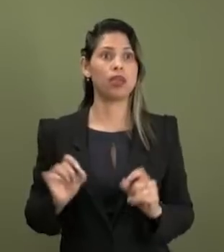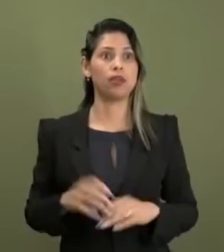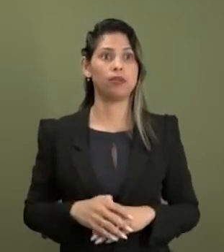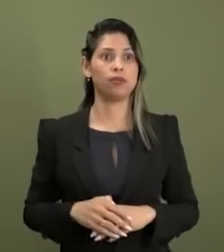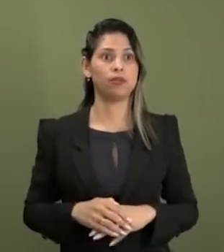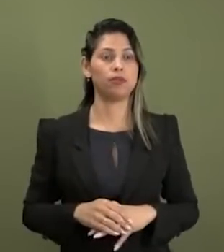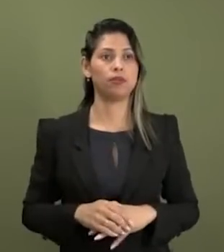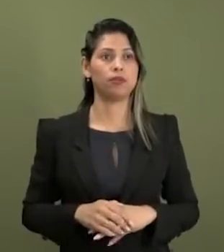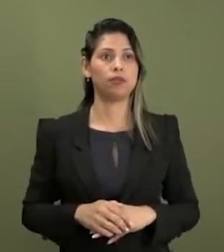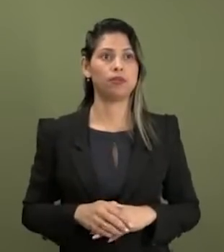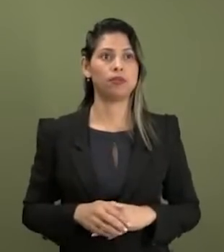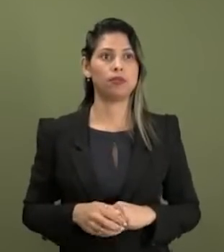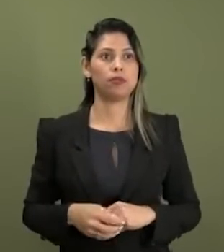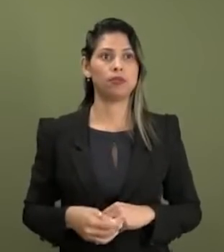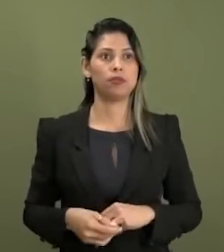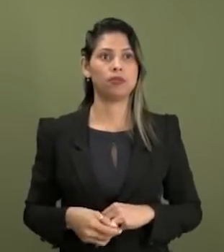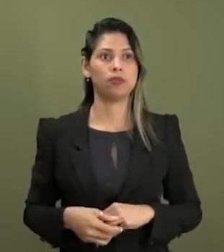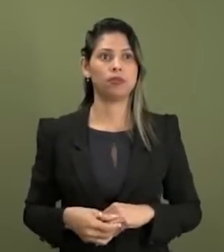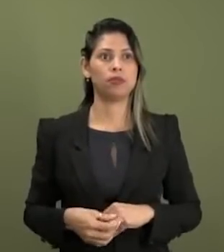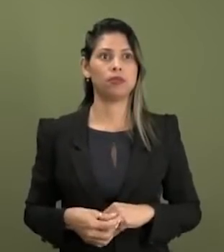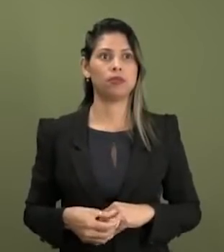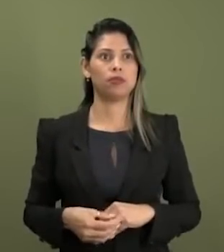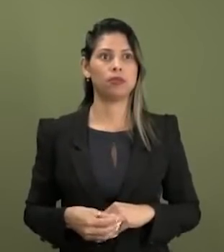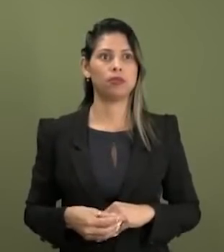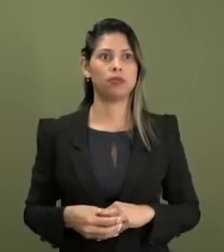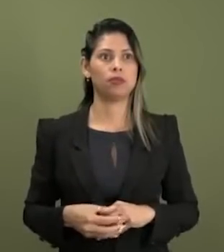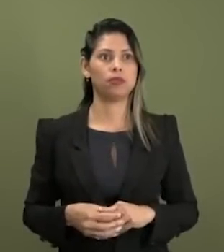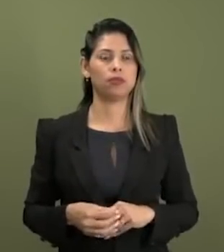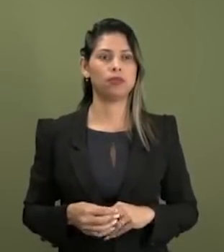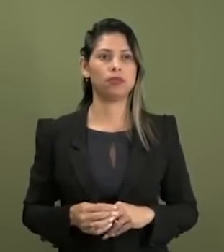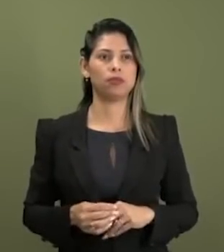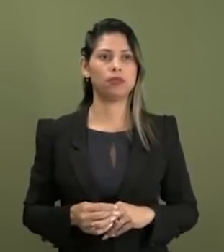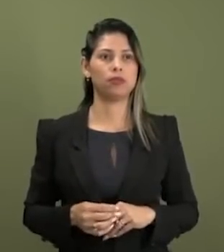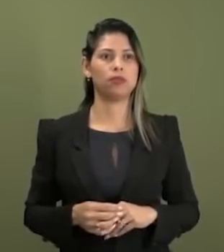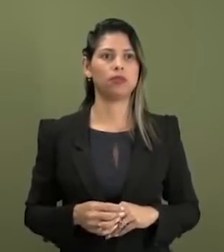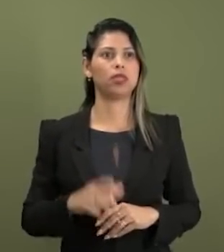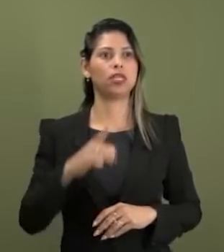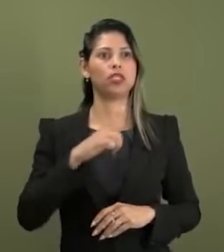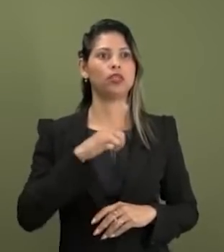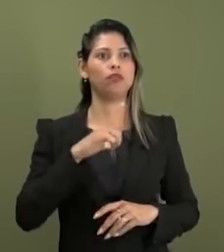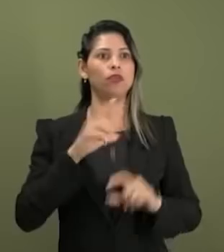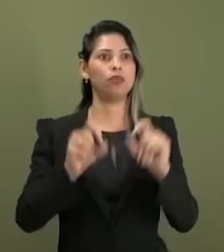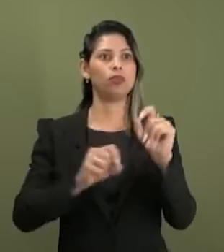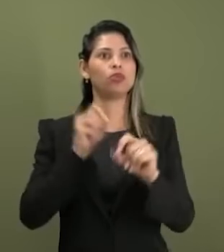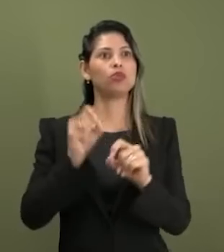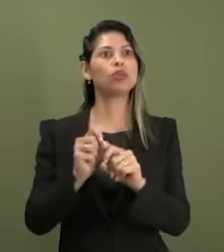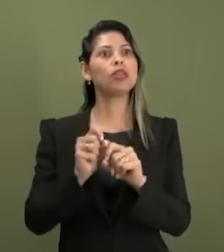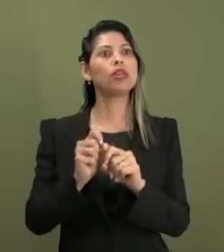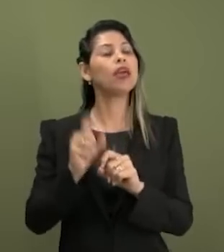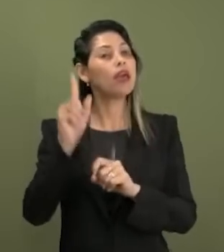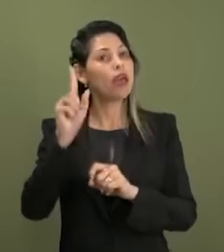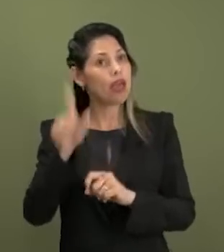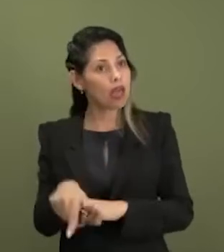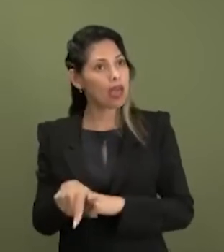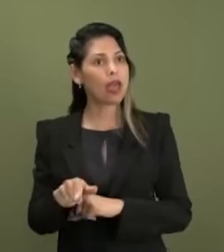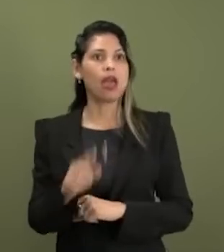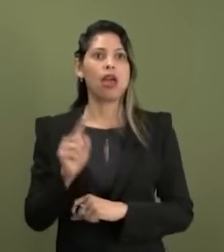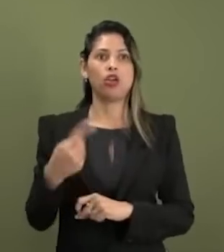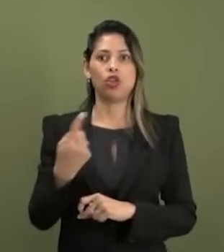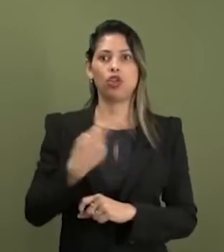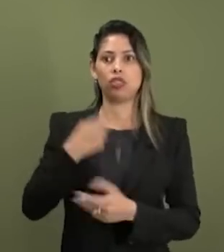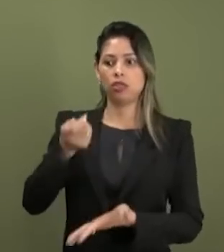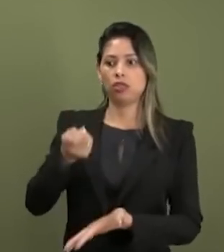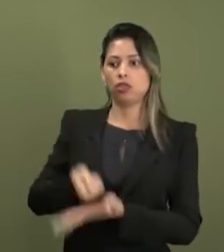o grande questionamento em termos práticos quanto a isso é de que esta decisão